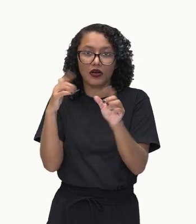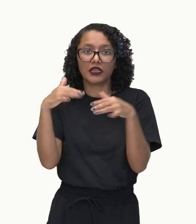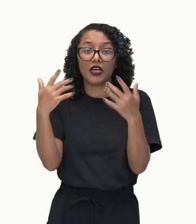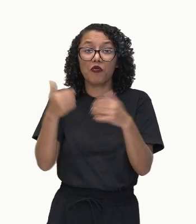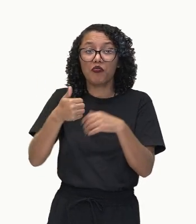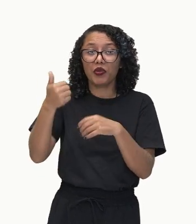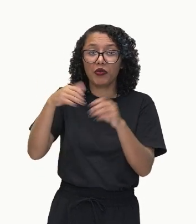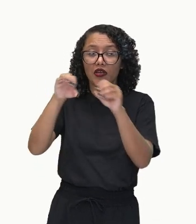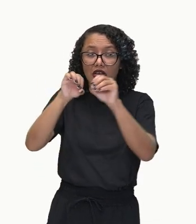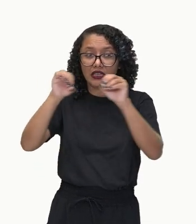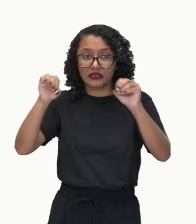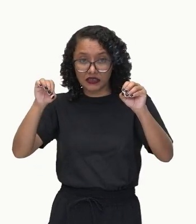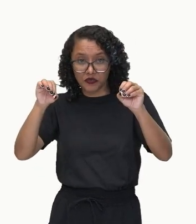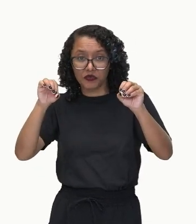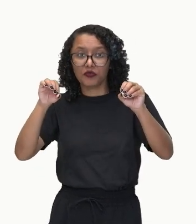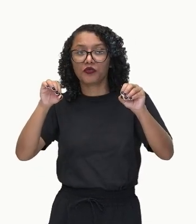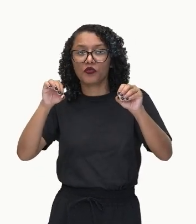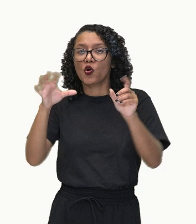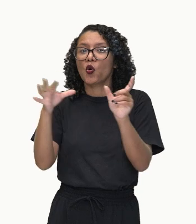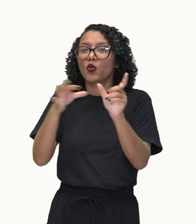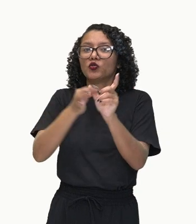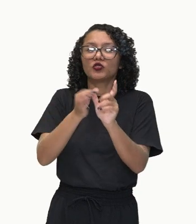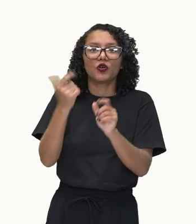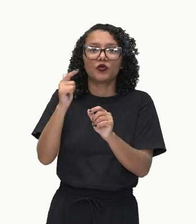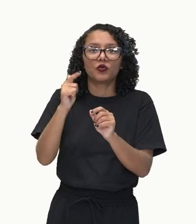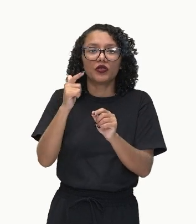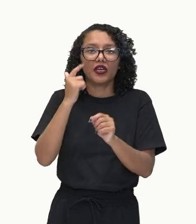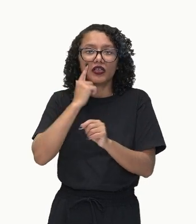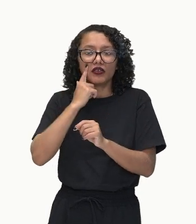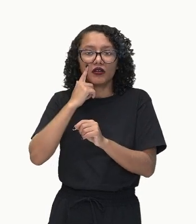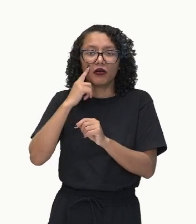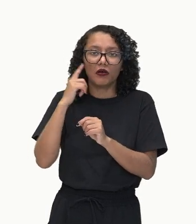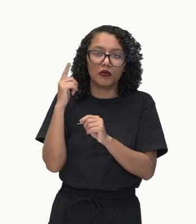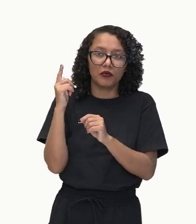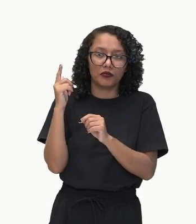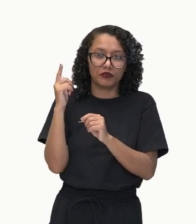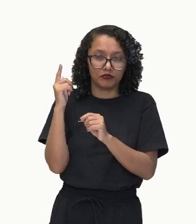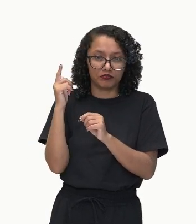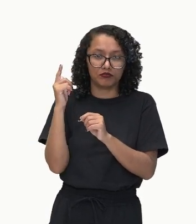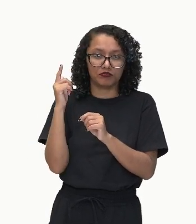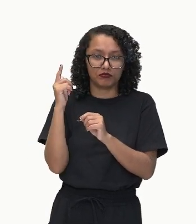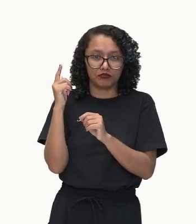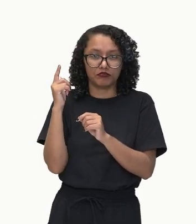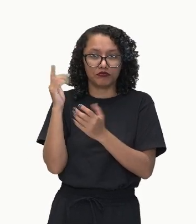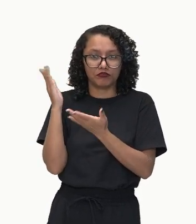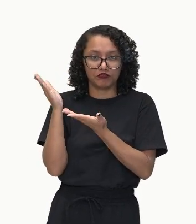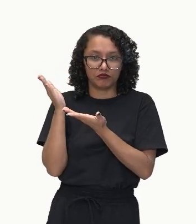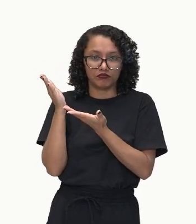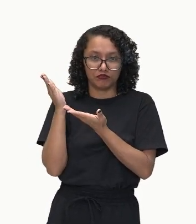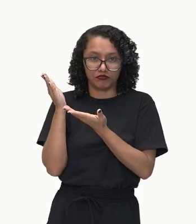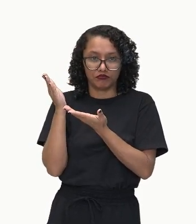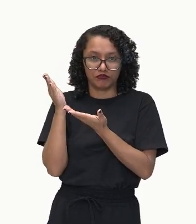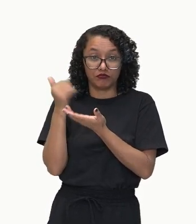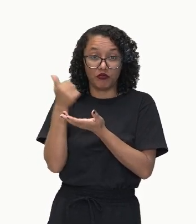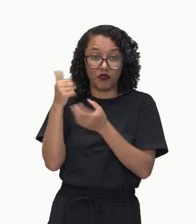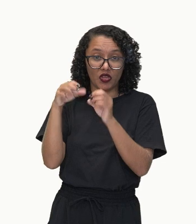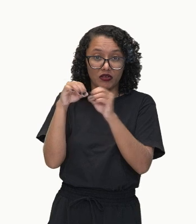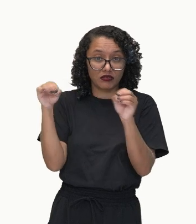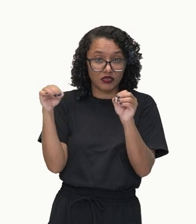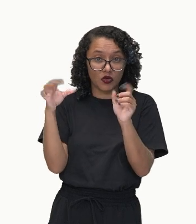primeira informação. Lógico. Olha só. Vou apagar aqui, aqui, ó. Aqui, ó. O político era desonesto.